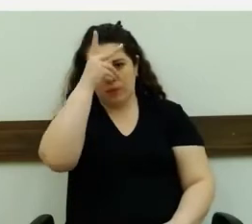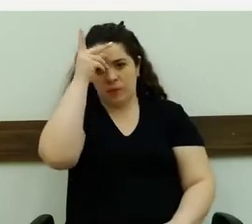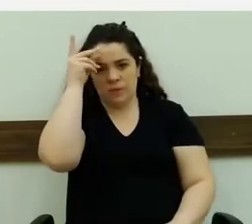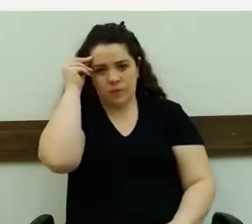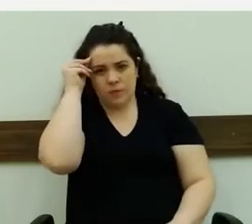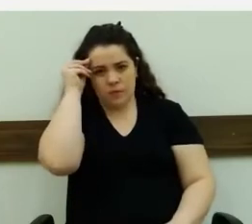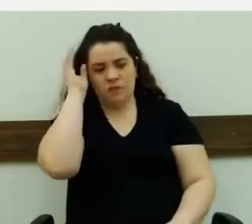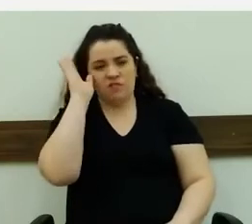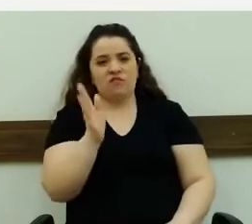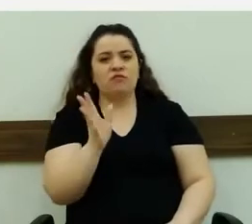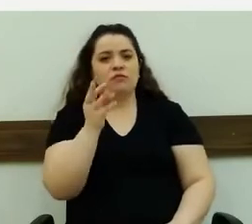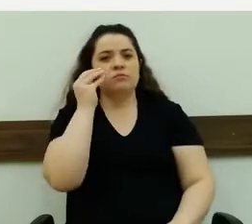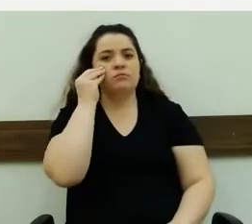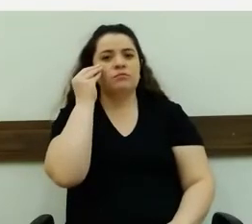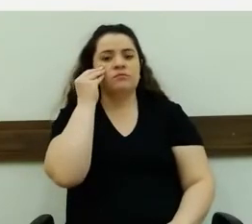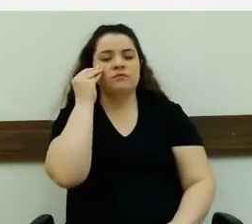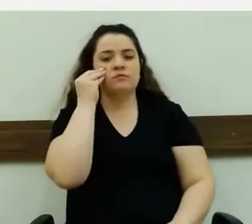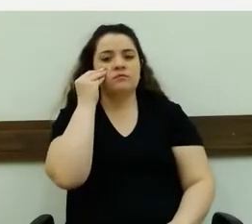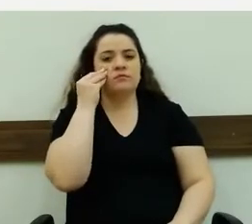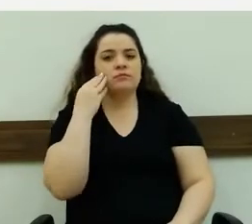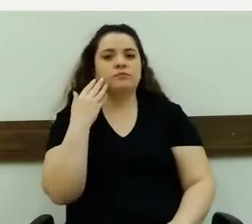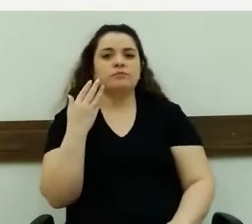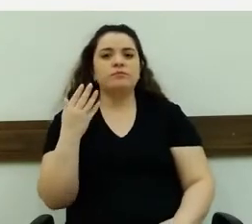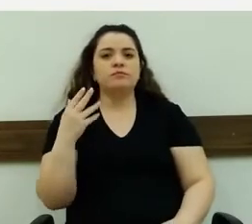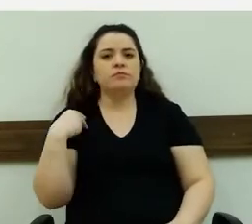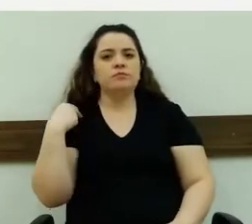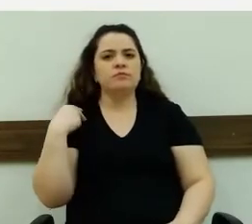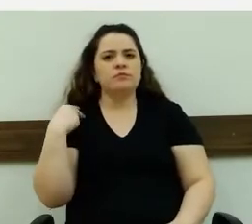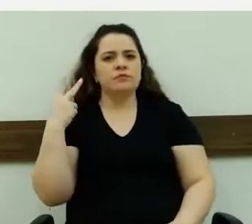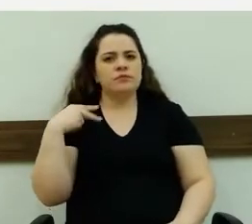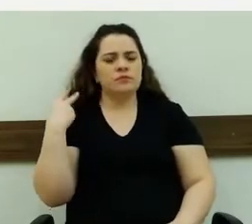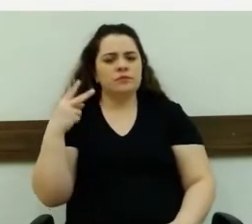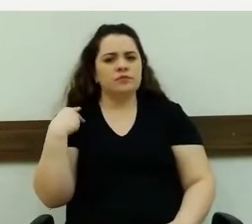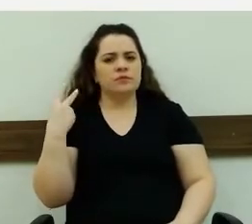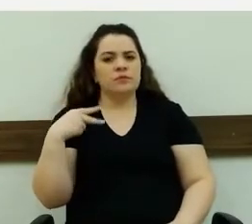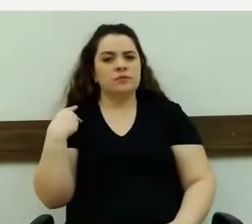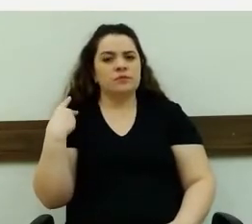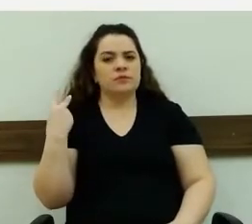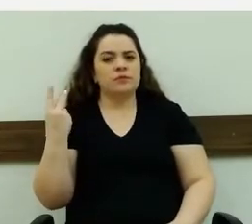com aquela comunidade, provavelmente o vereador Beto vai estar passando para vocês